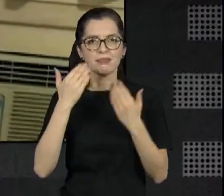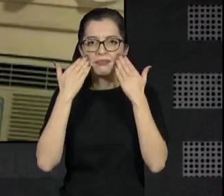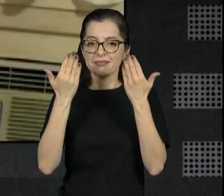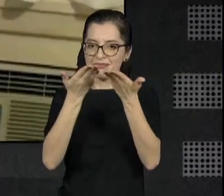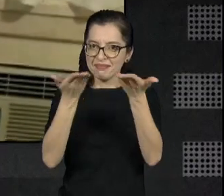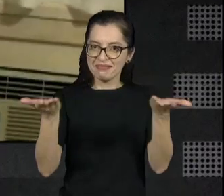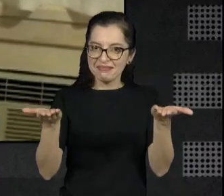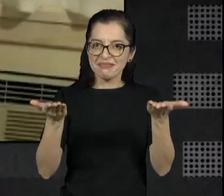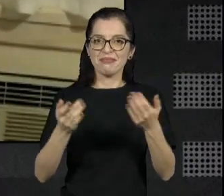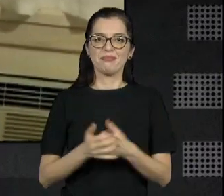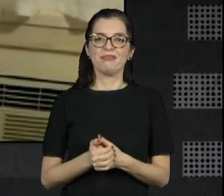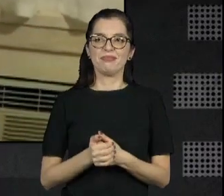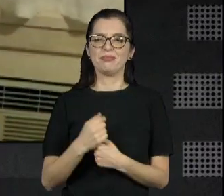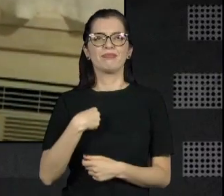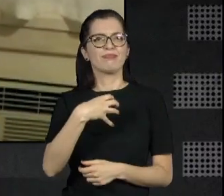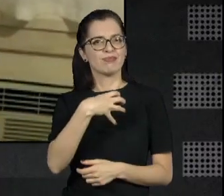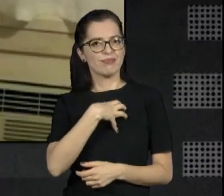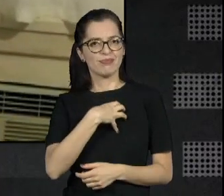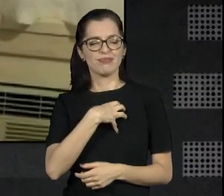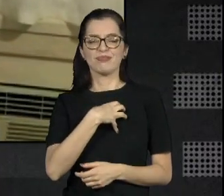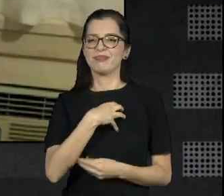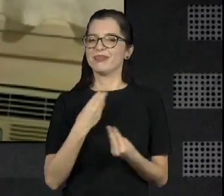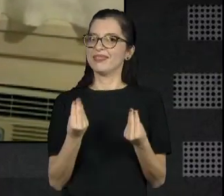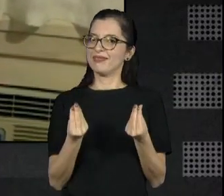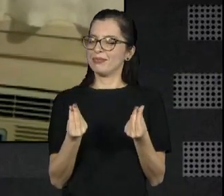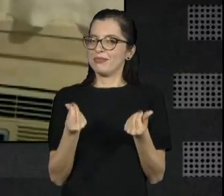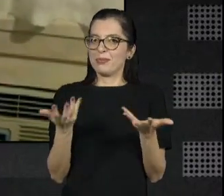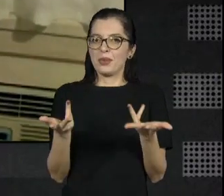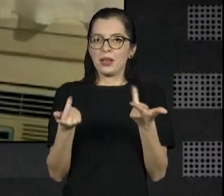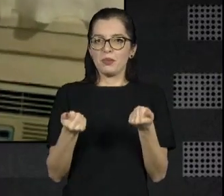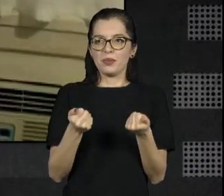a sensação de que eu te pari.